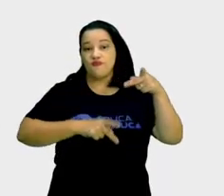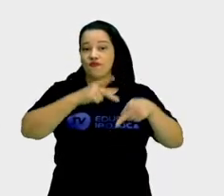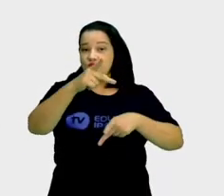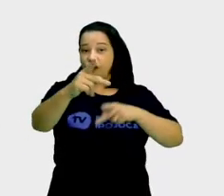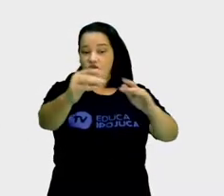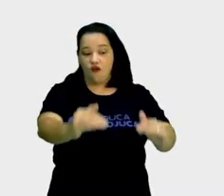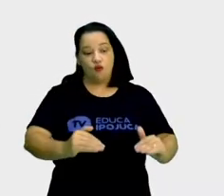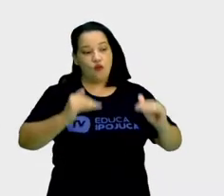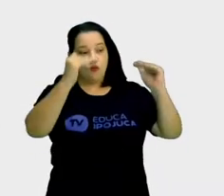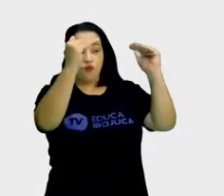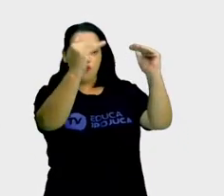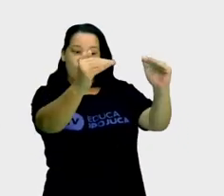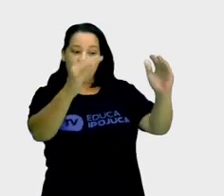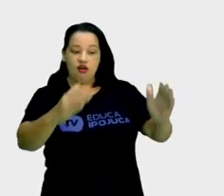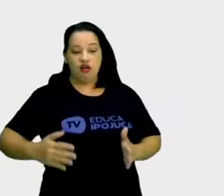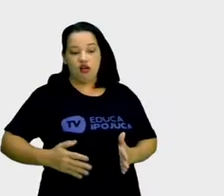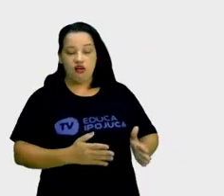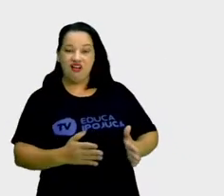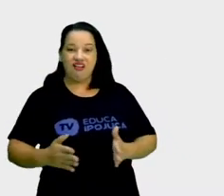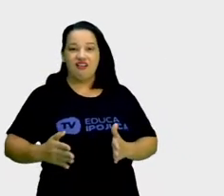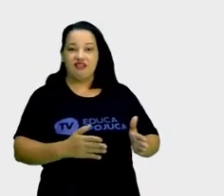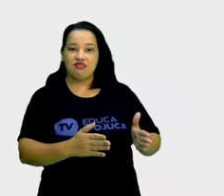nobreza conduz.